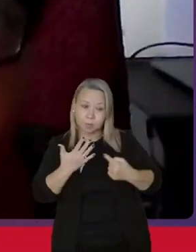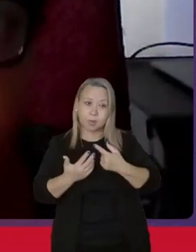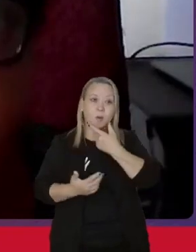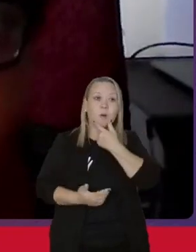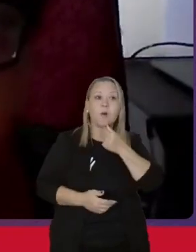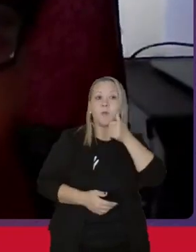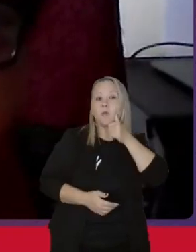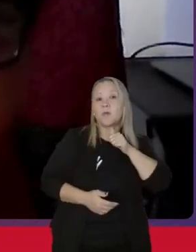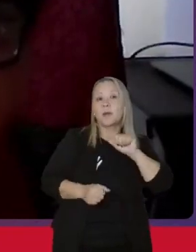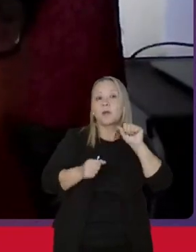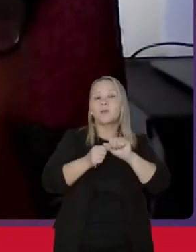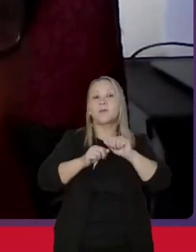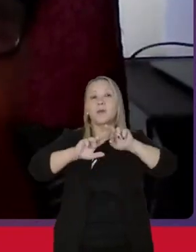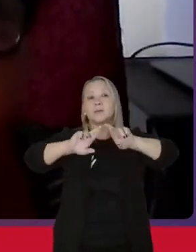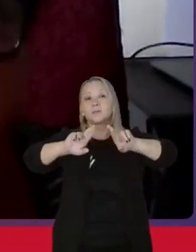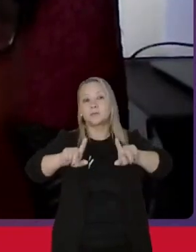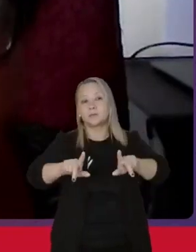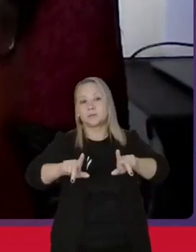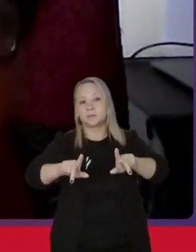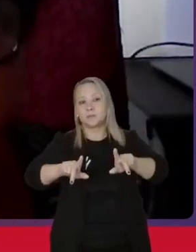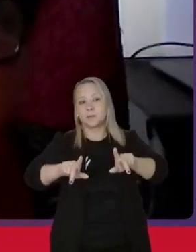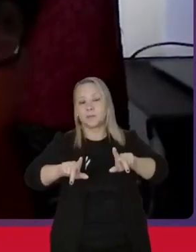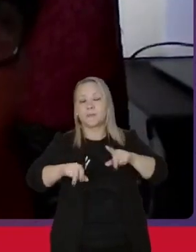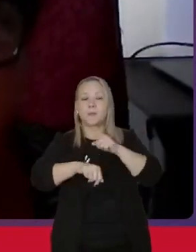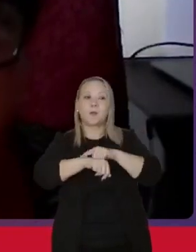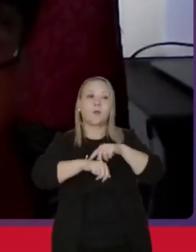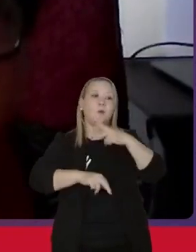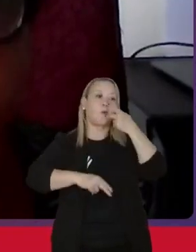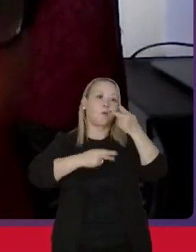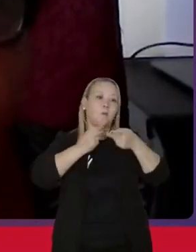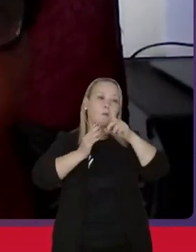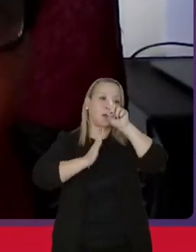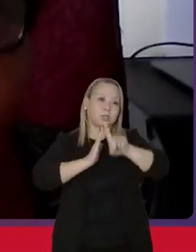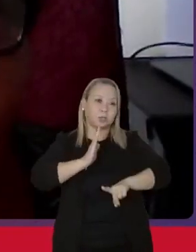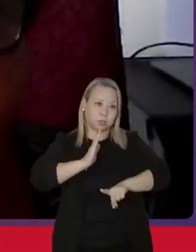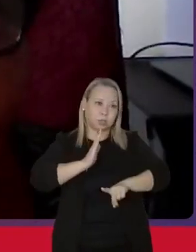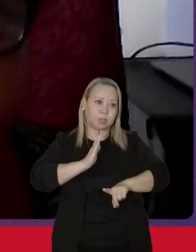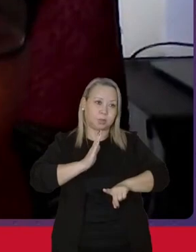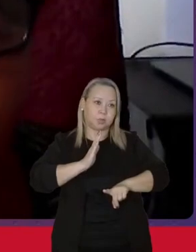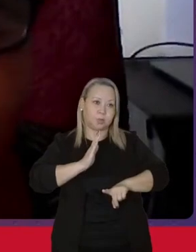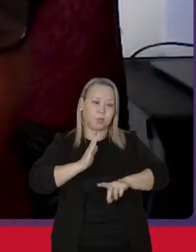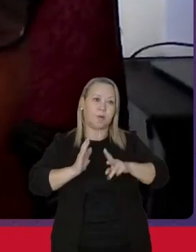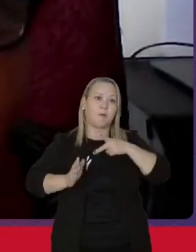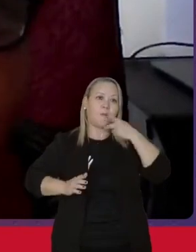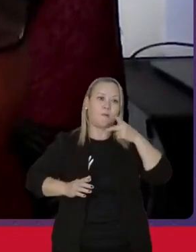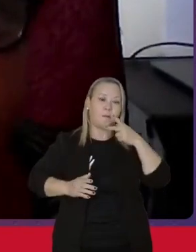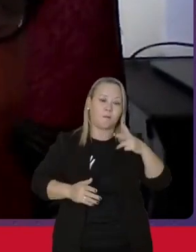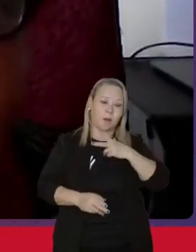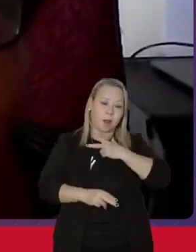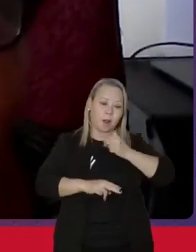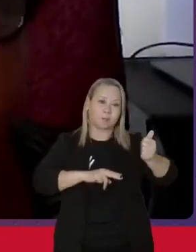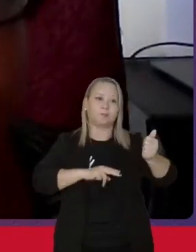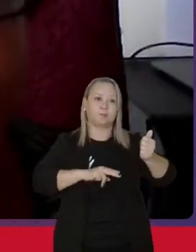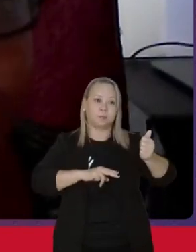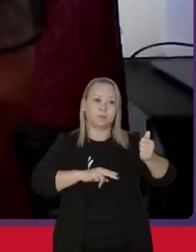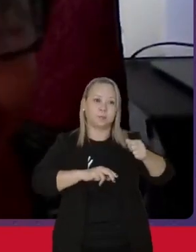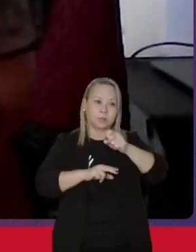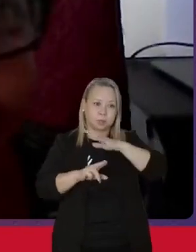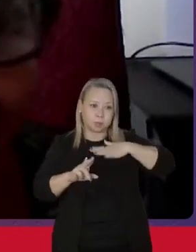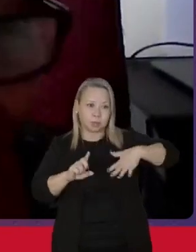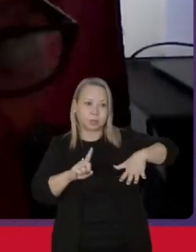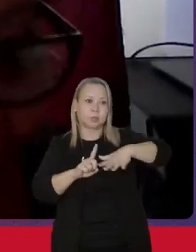faça a diferença, quando falamos de direitos, como quando falamos de conquista social,